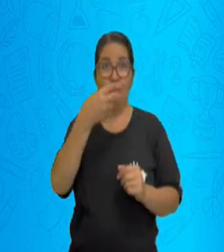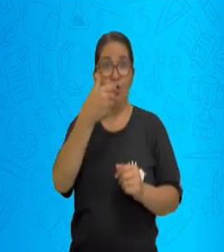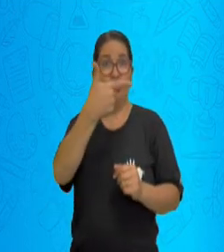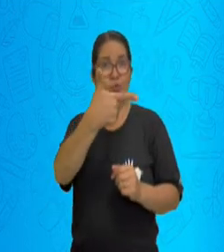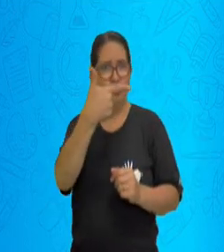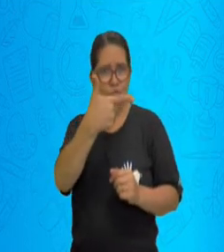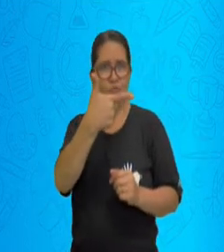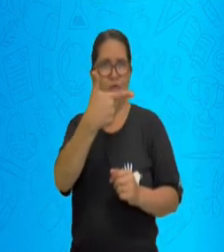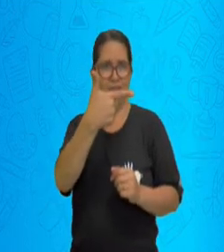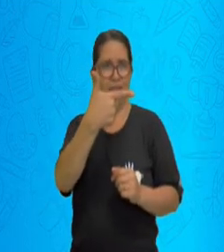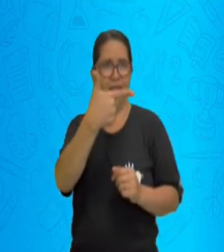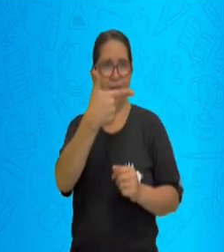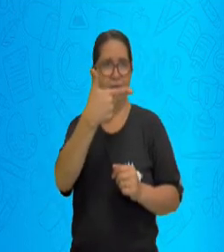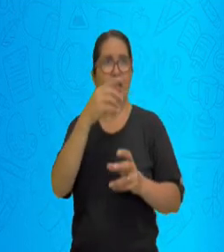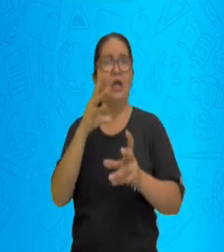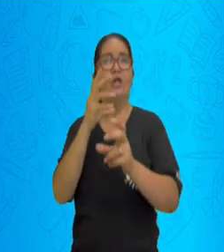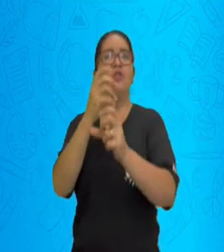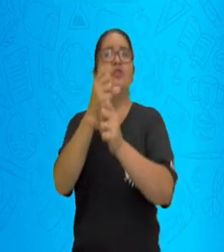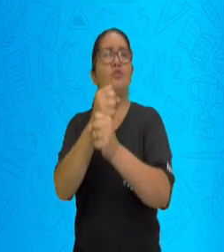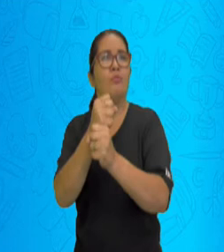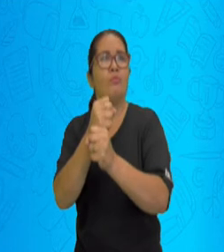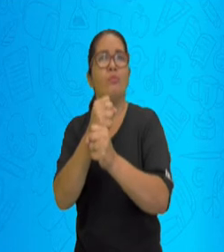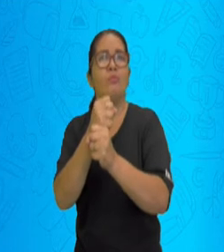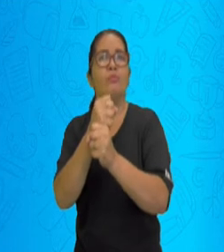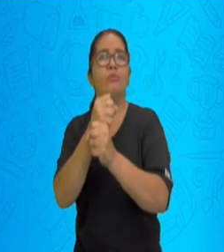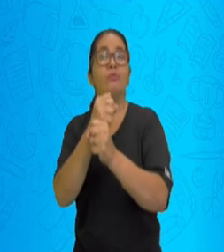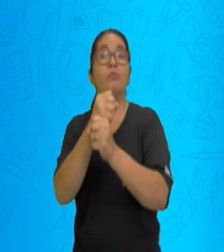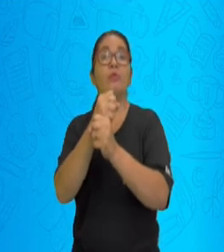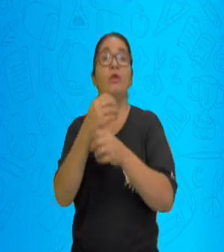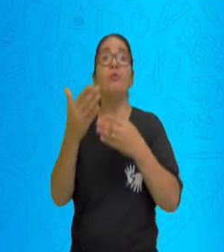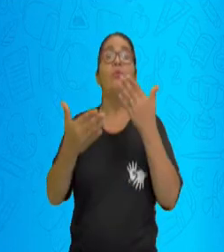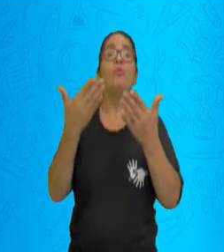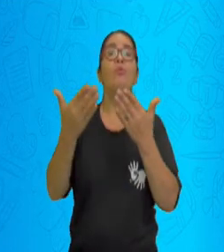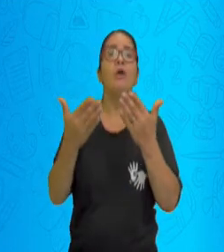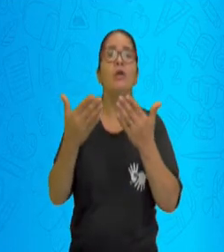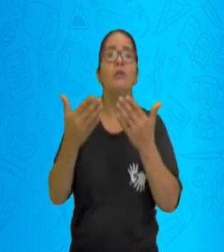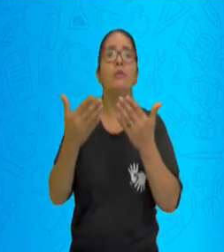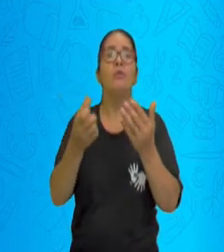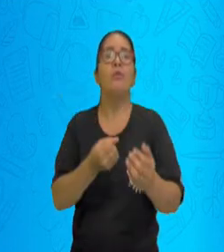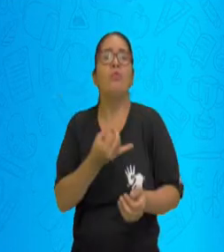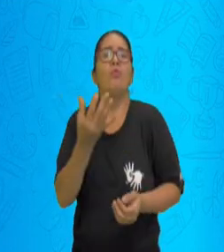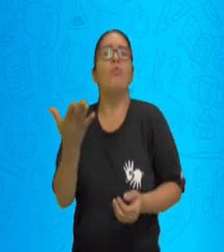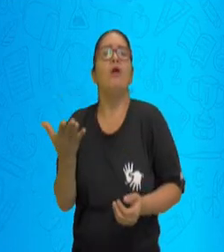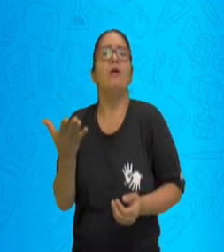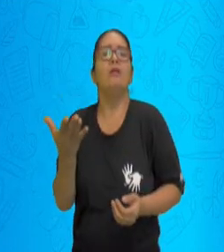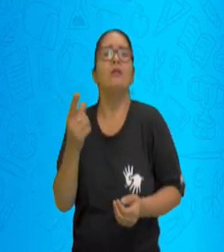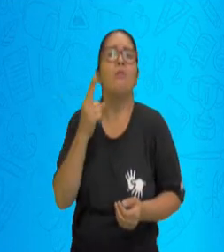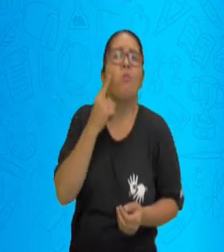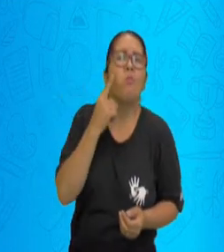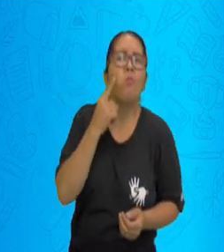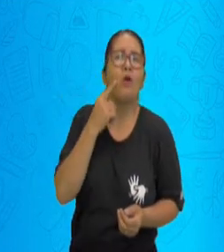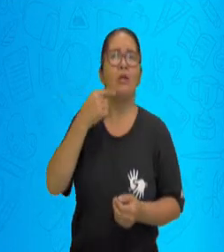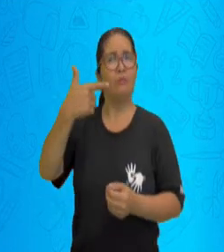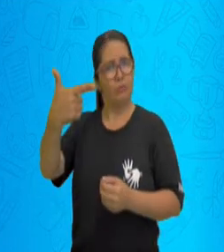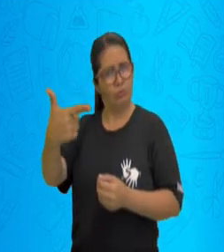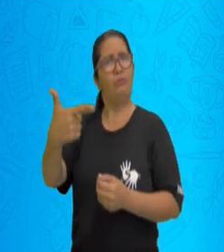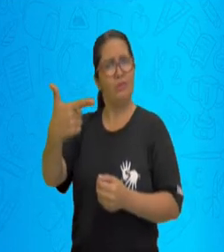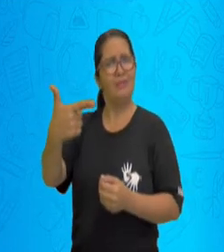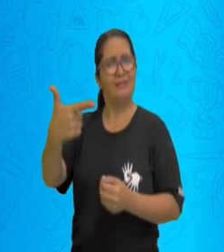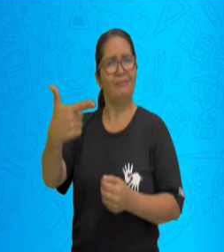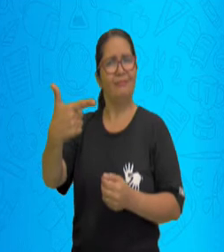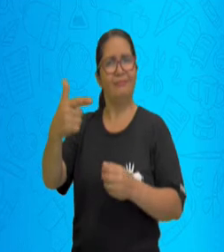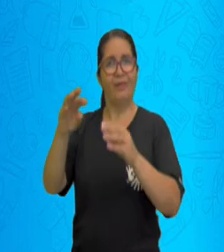somente 2 balas. Estabelecendo um sistema de igualdade, podemos perceber que este conjunto